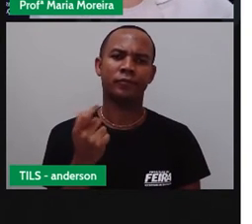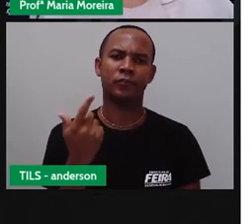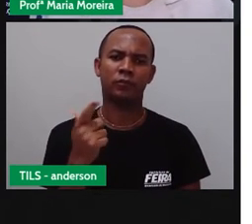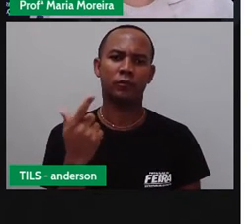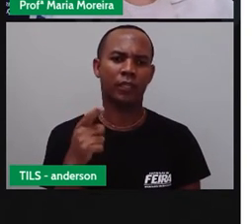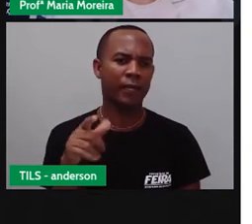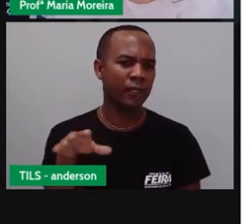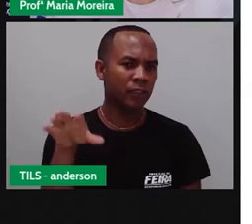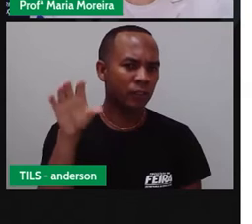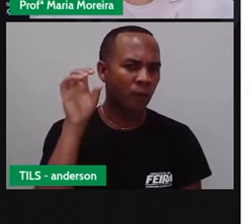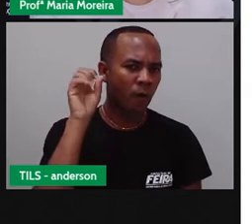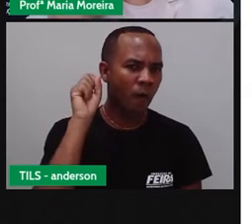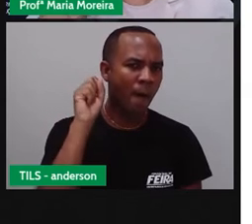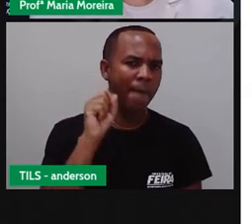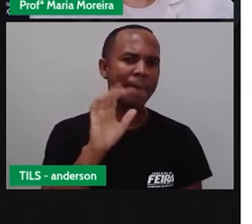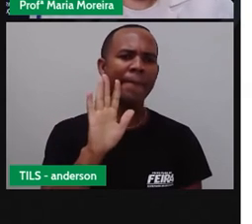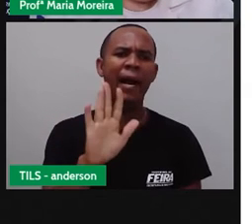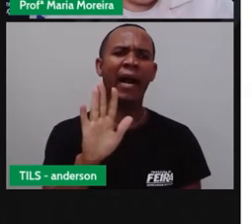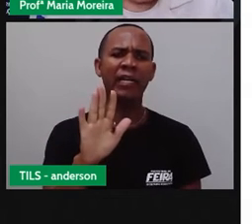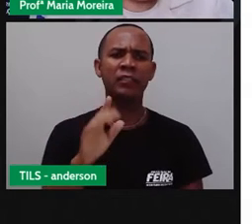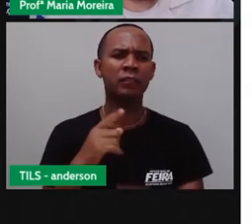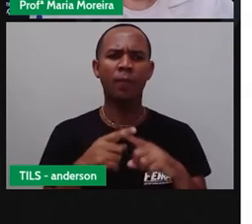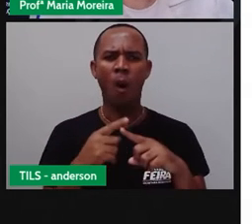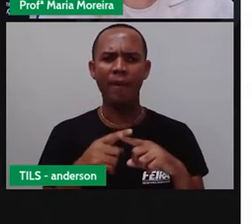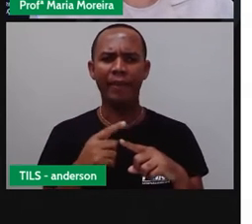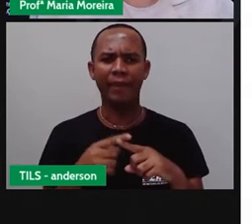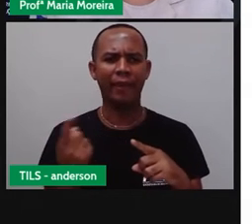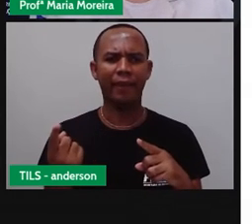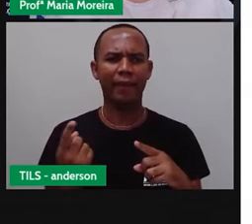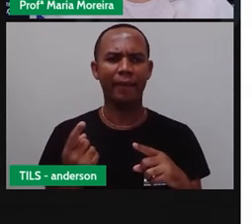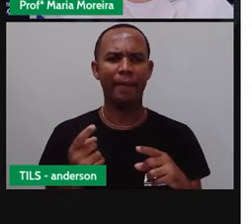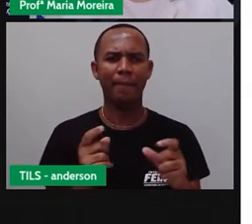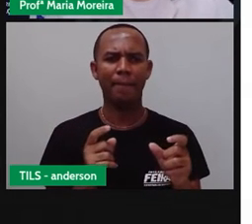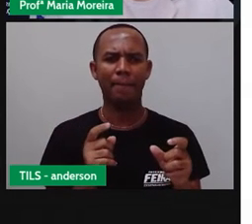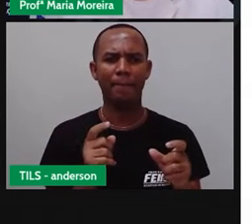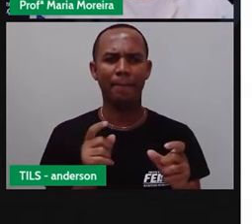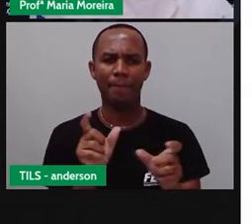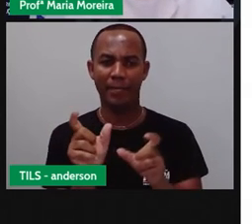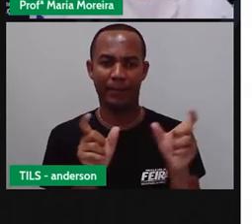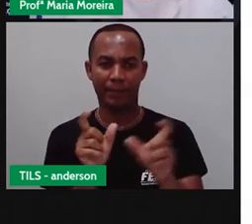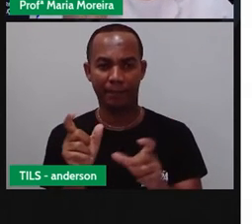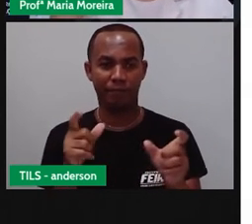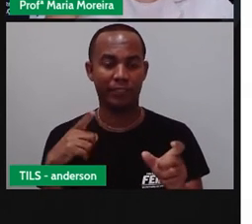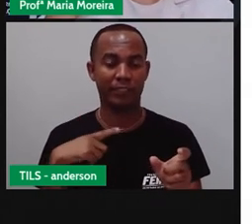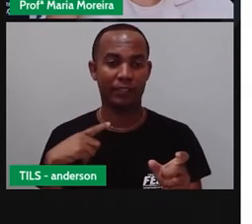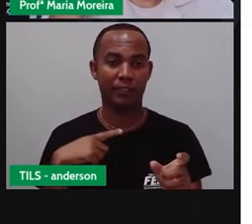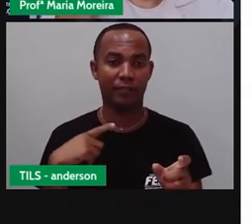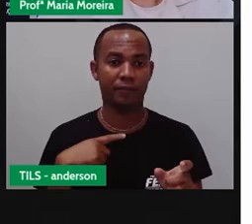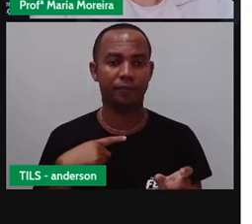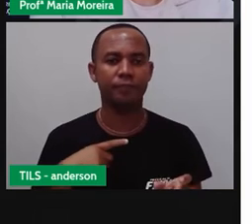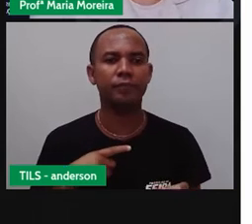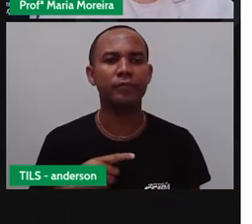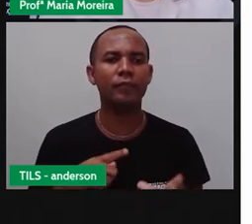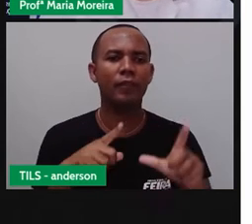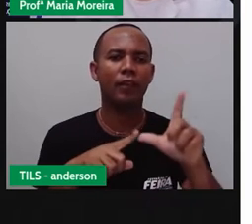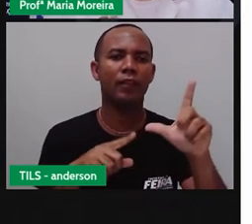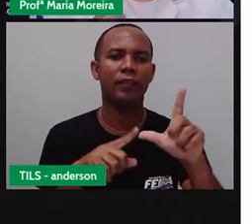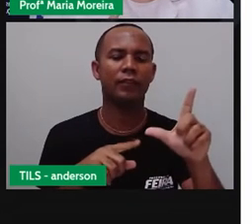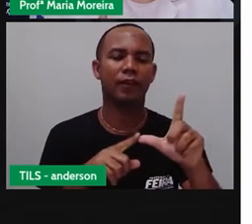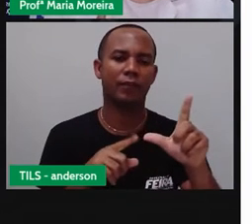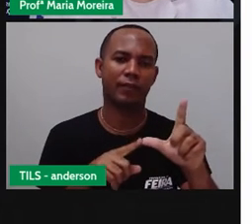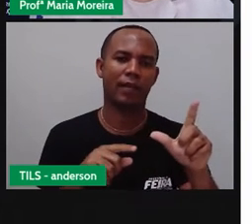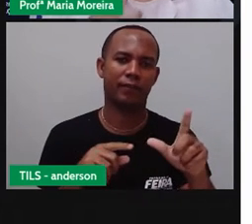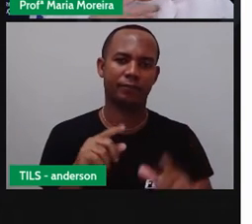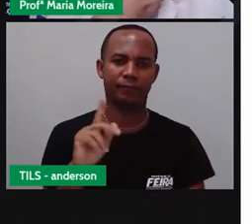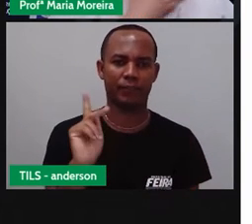som. Mas por que que essas palavras possuem essa letra H? Porque elas têm origem lá no quê? No latim,